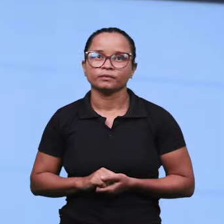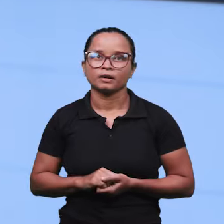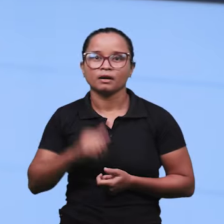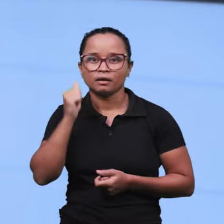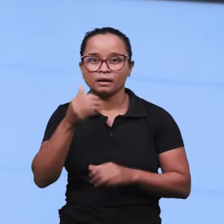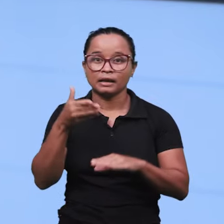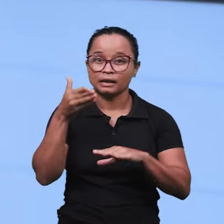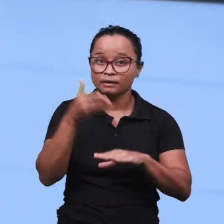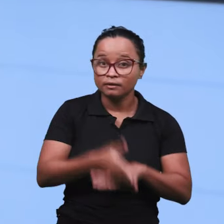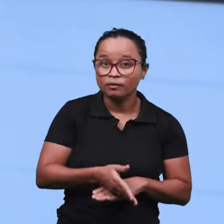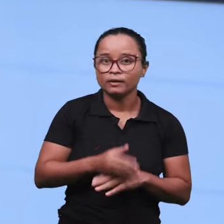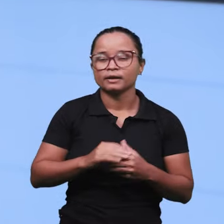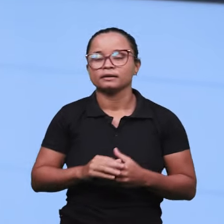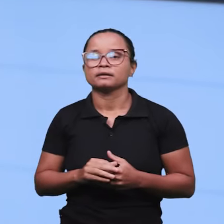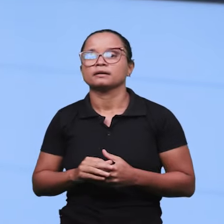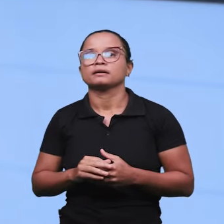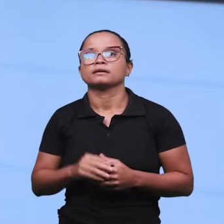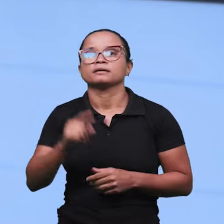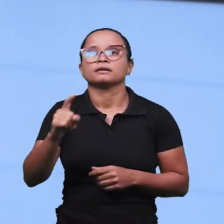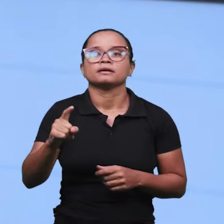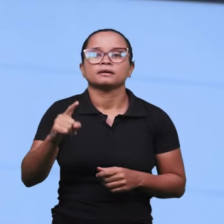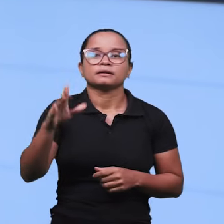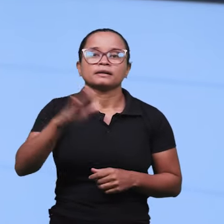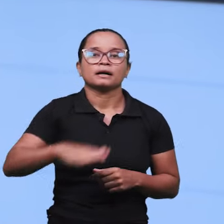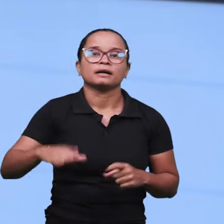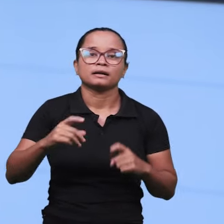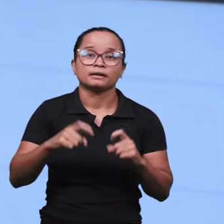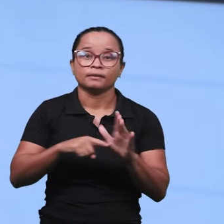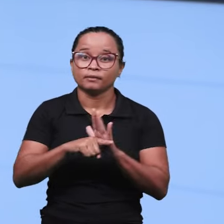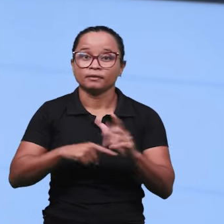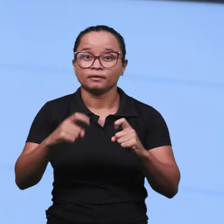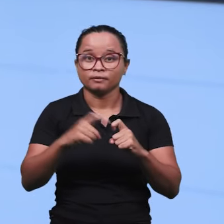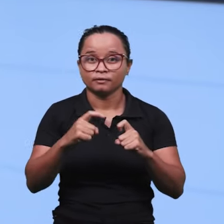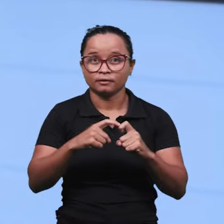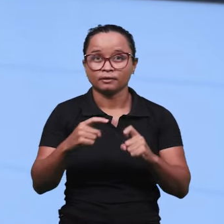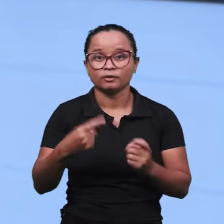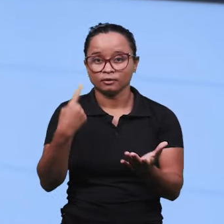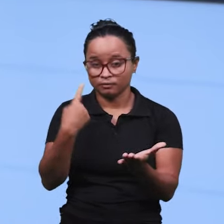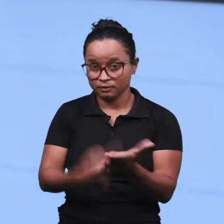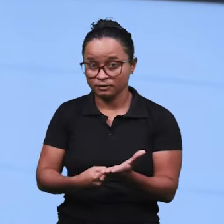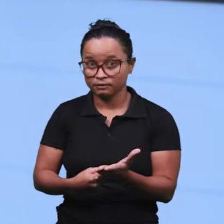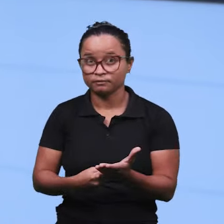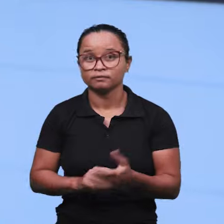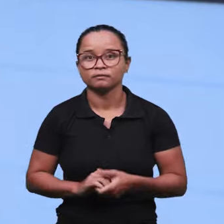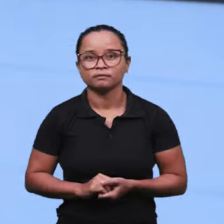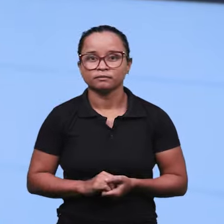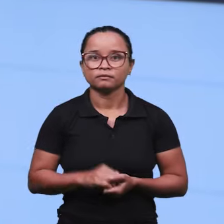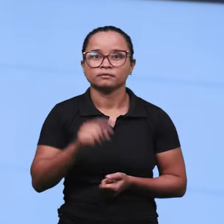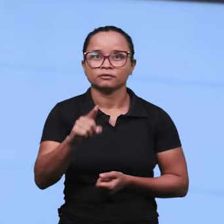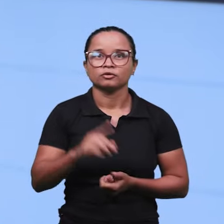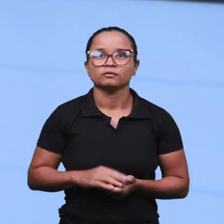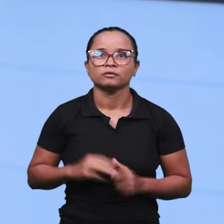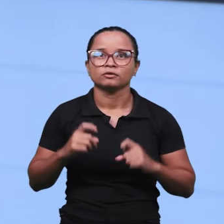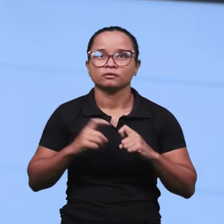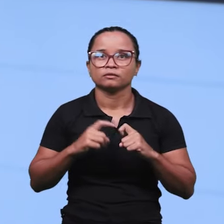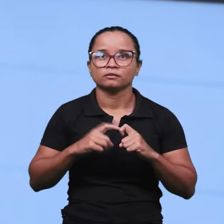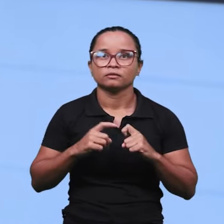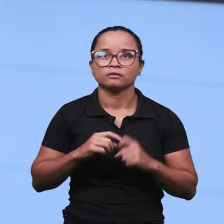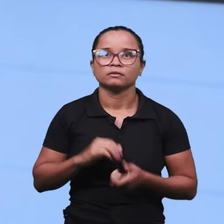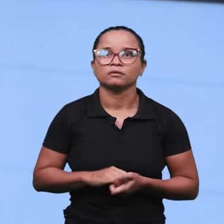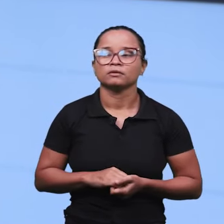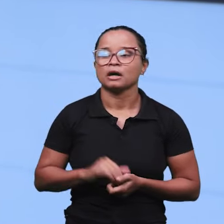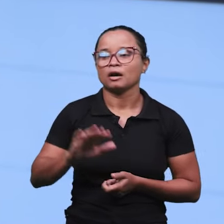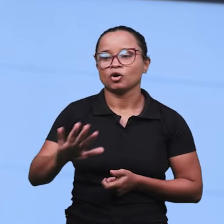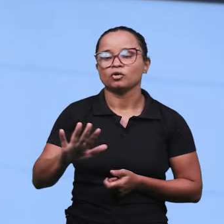médica, na Justiça Federal, na Justiça do Trabalho, quando é marcada uma perícia ali, por exemplo, o médico tem sua prerrogativa de não